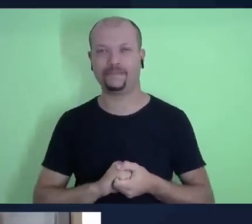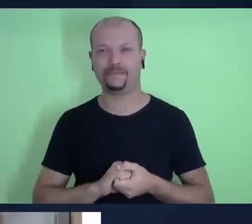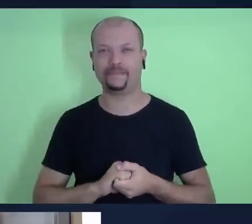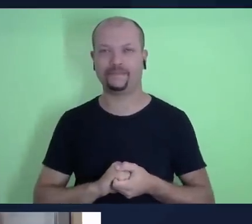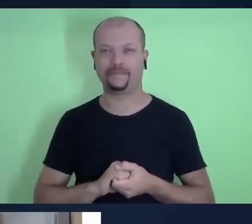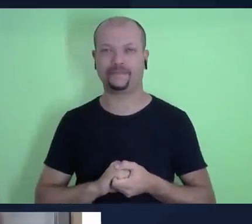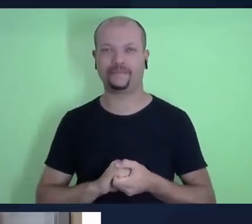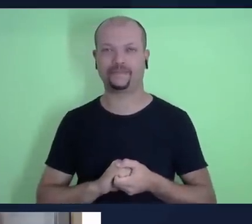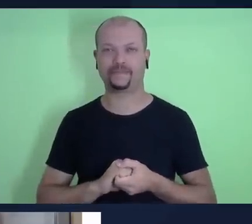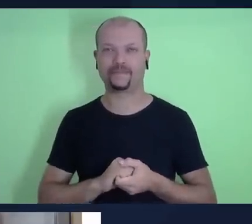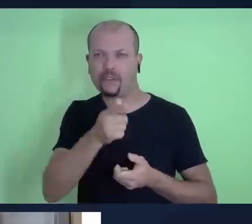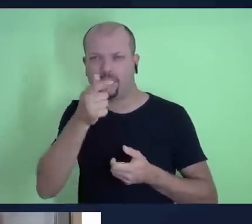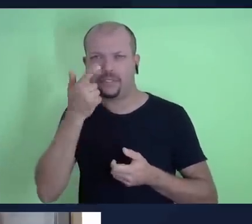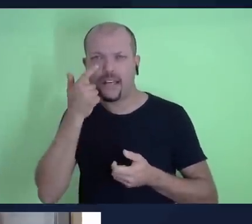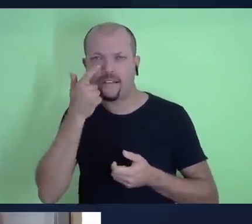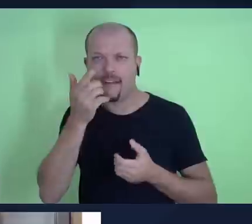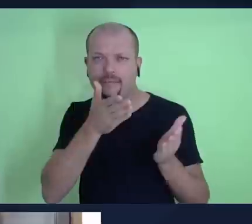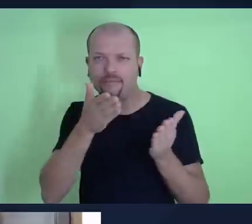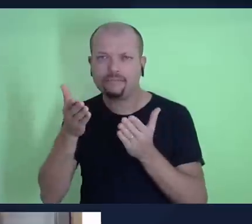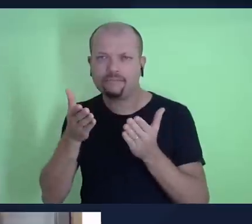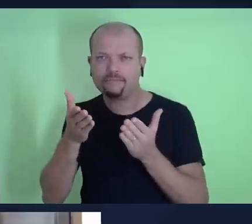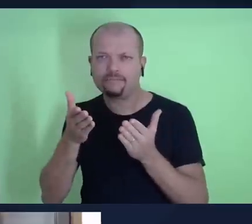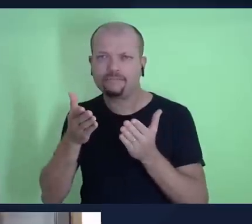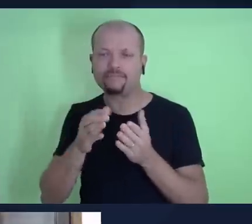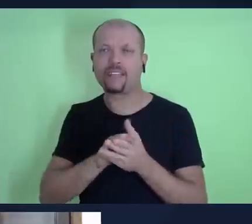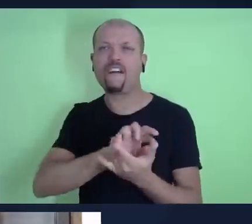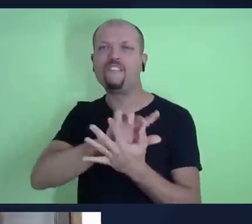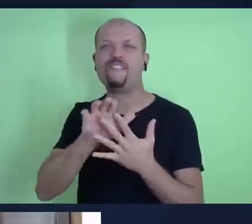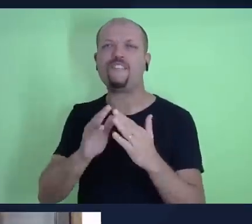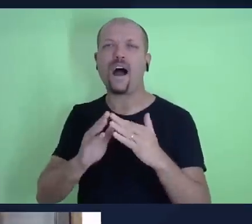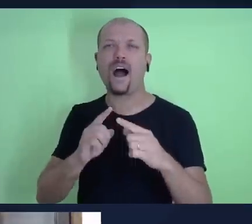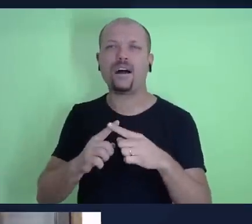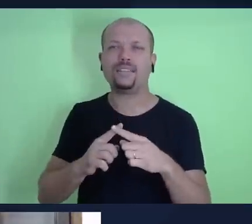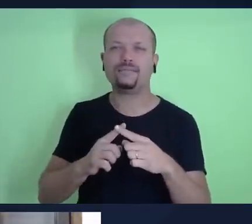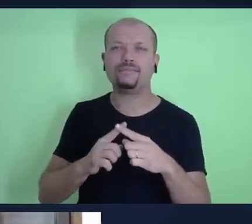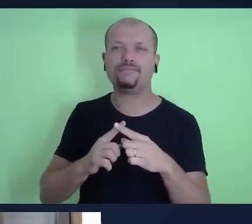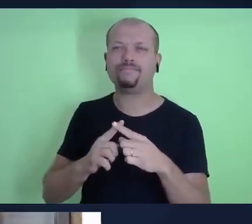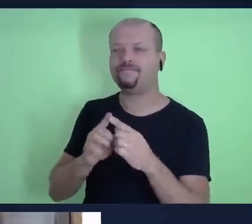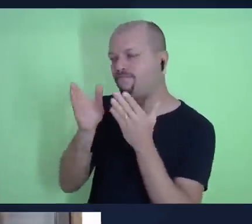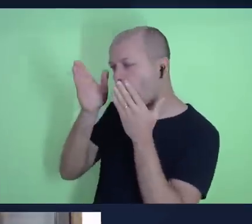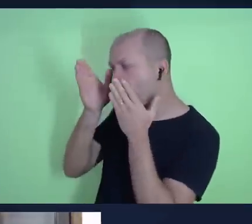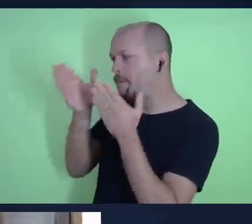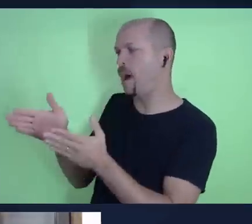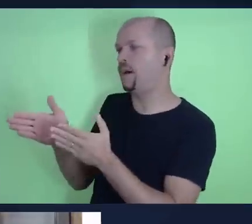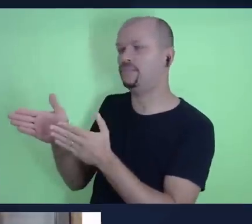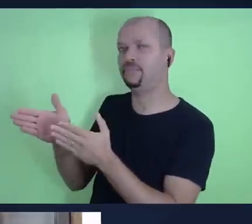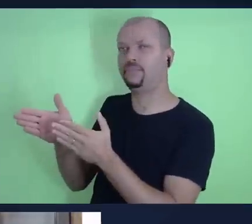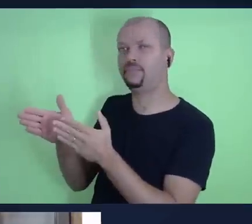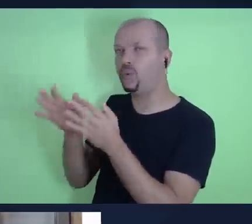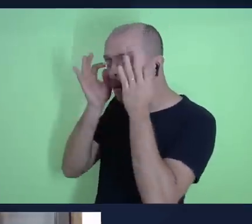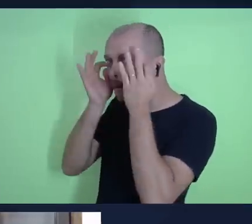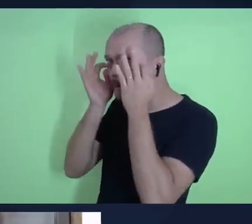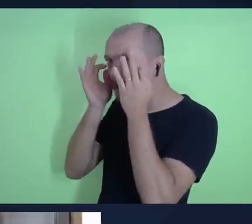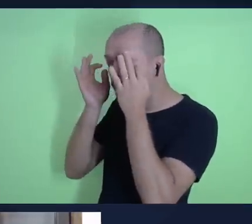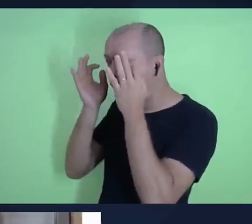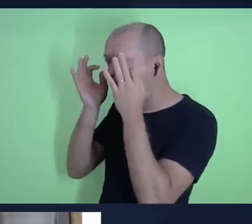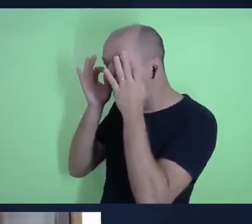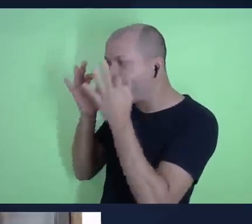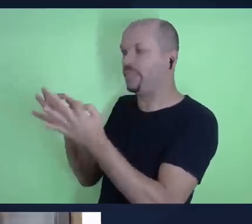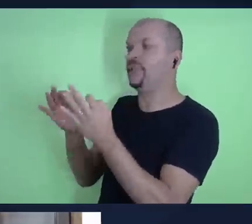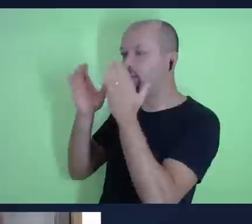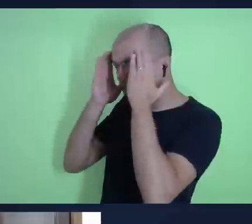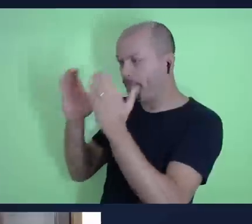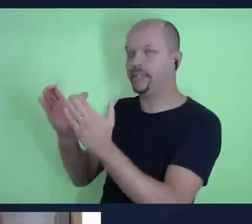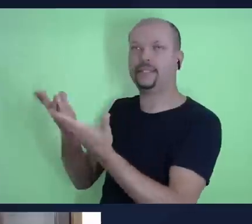Você que nos acompanha sabe que muitas denominações seguem esta orientação bíblica sobre os dízimos, existem outras que